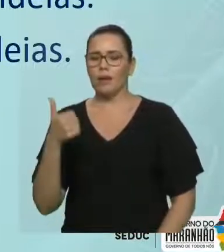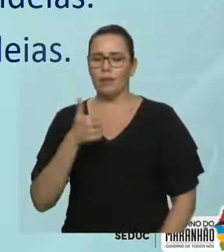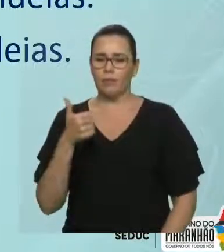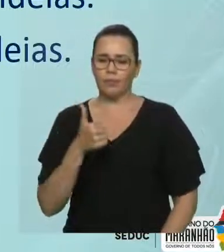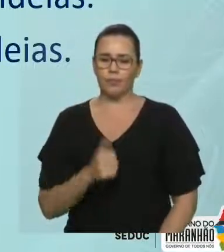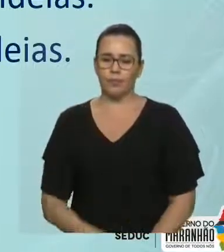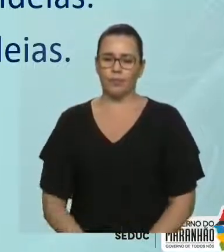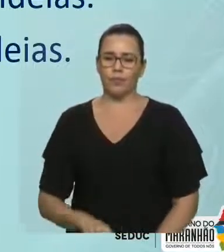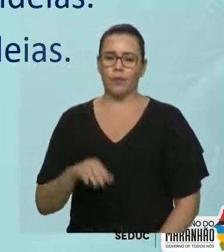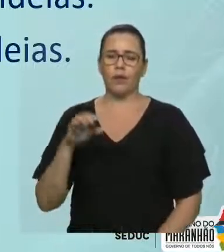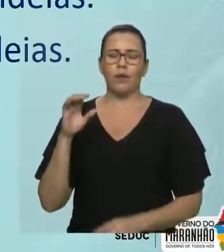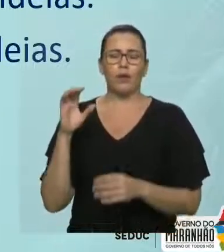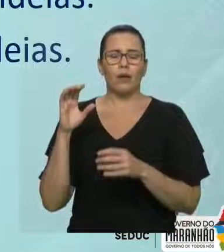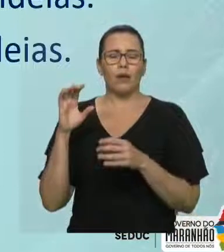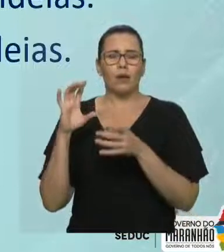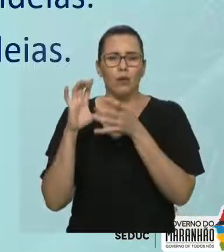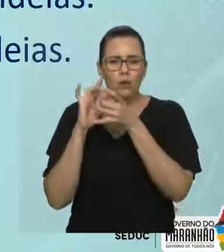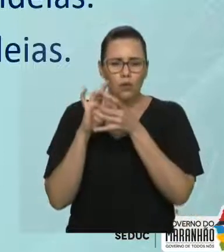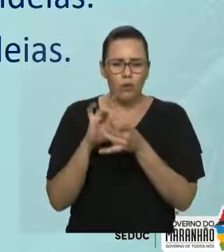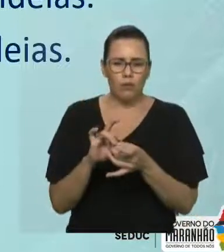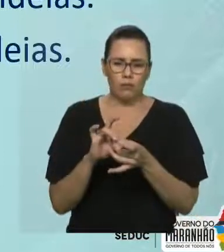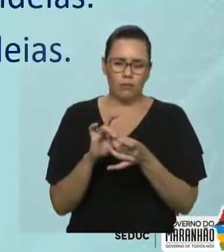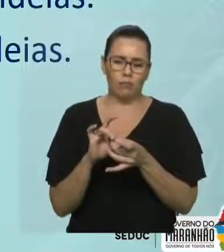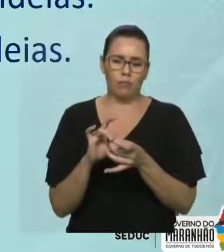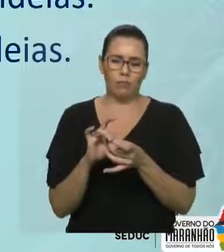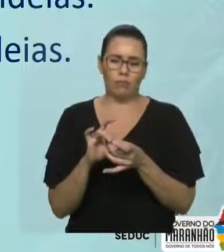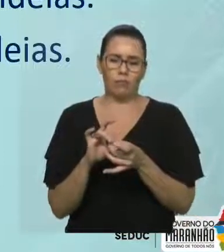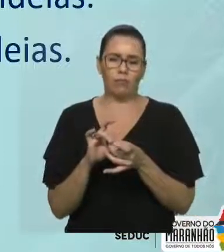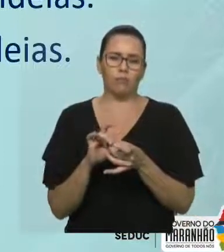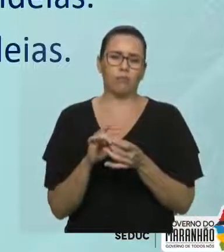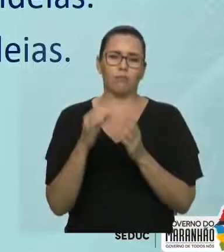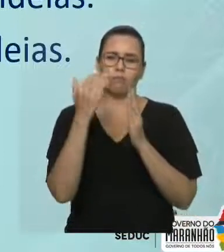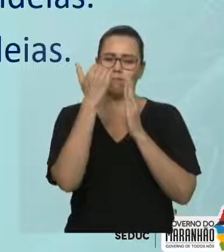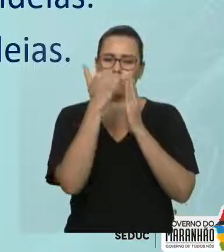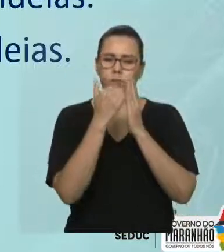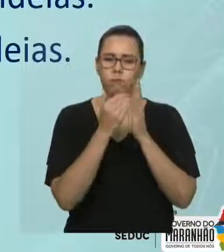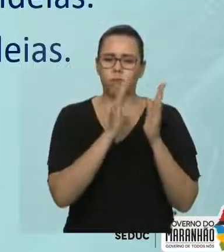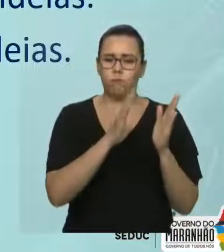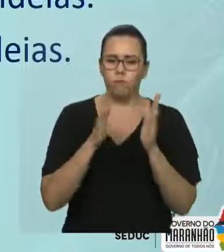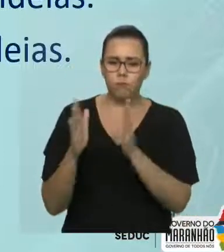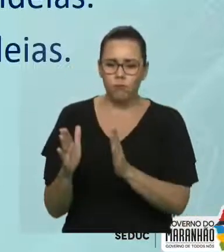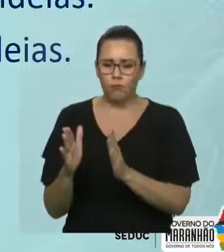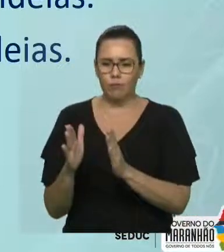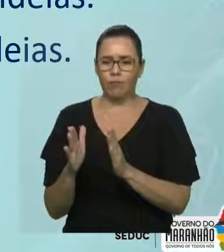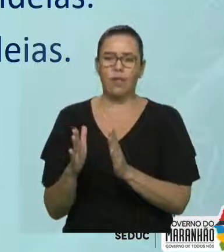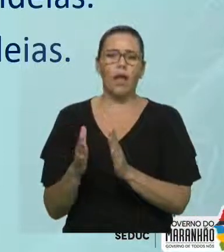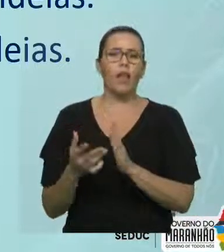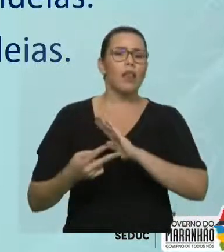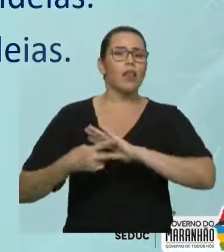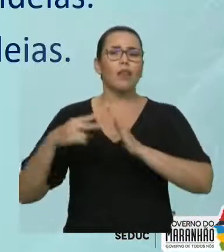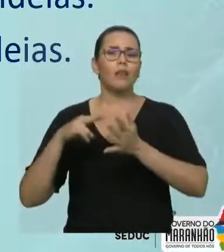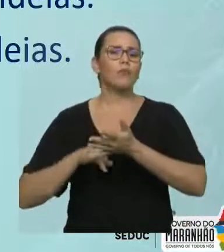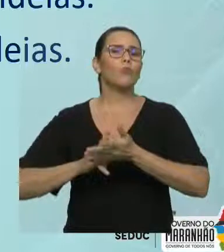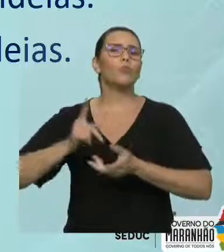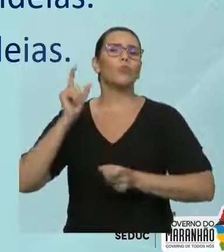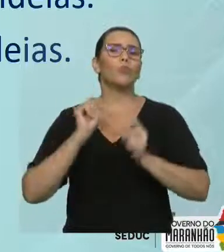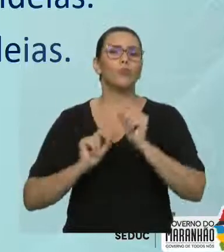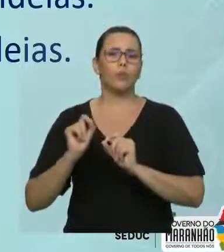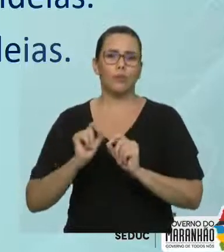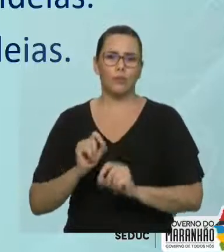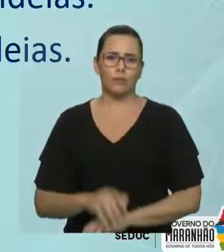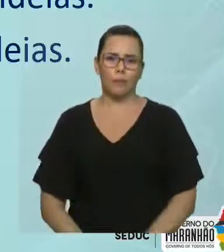refere. Vamos lá. Você que prestou atenção. Eu tenho certeza. Você não está perdendo essas aulas. Não está. E nem deve. Porque elas são